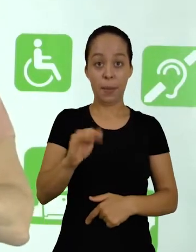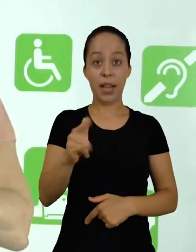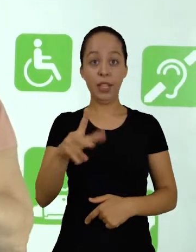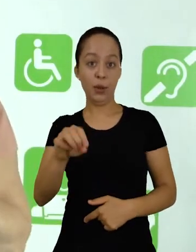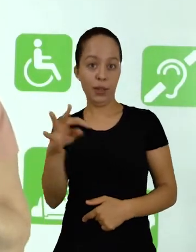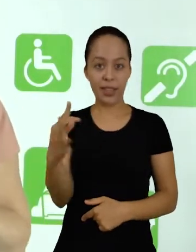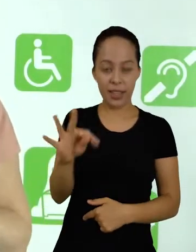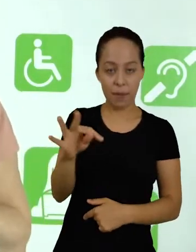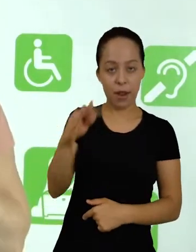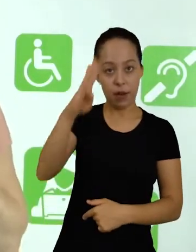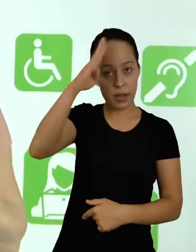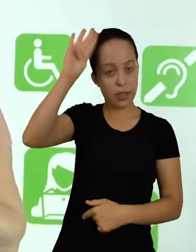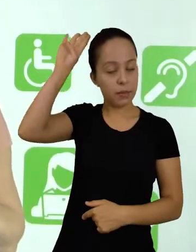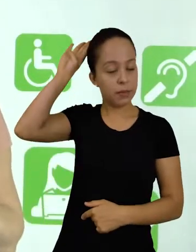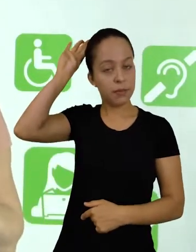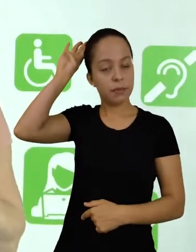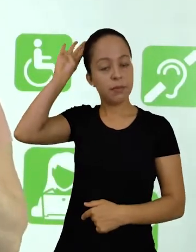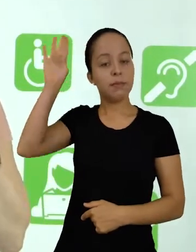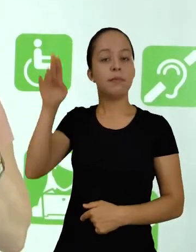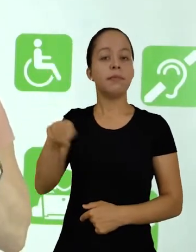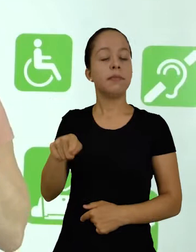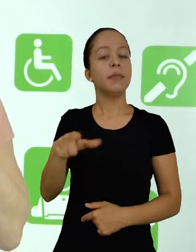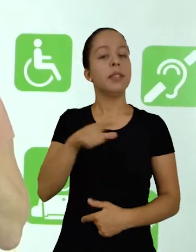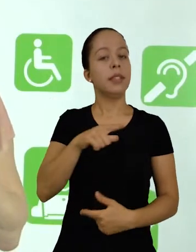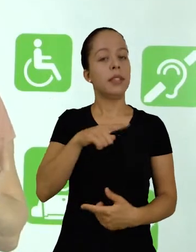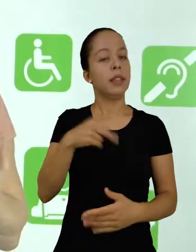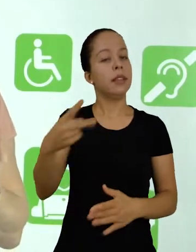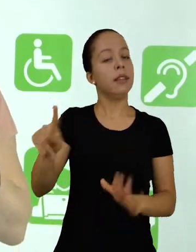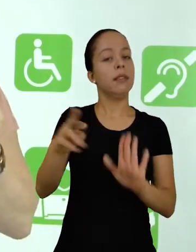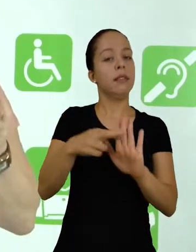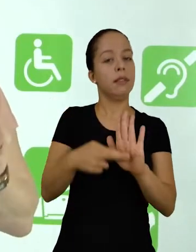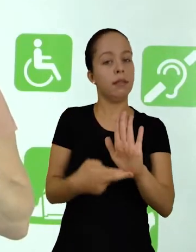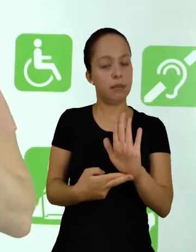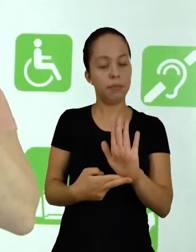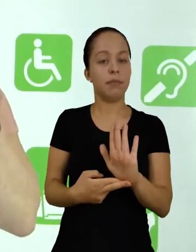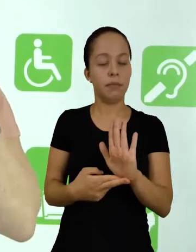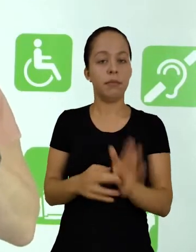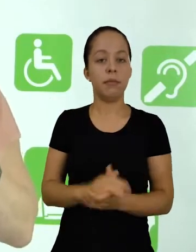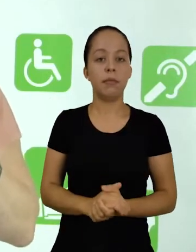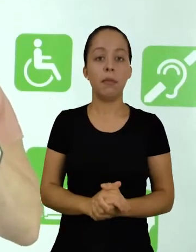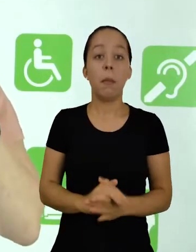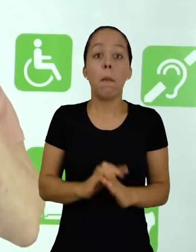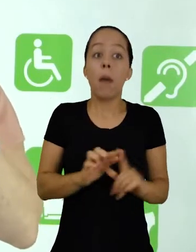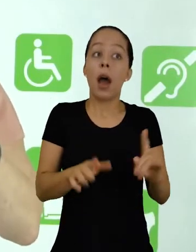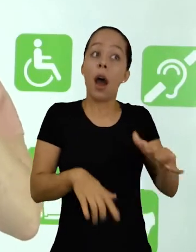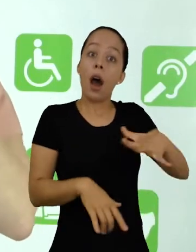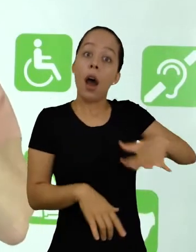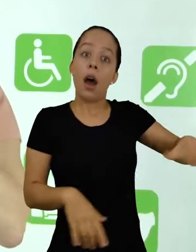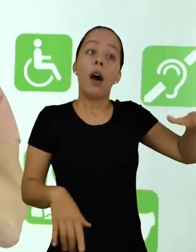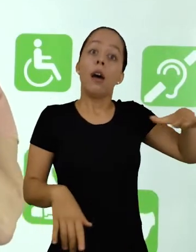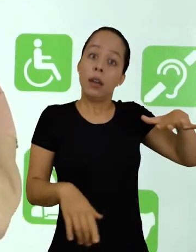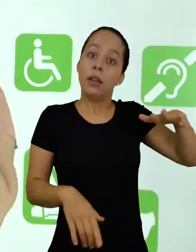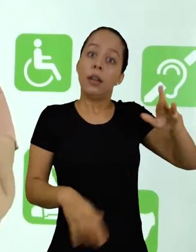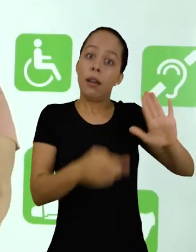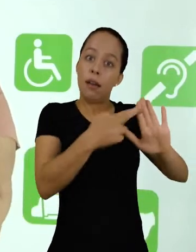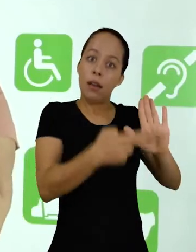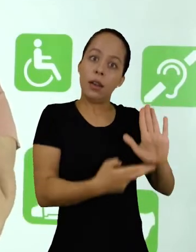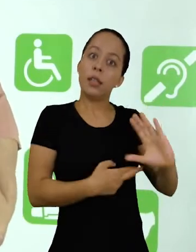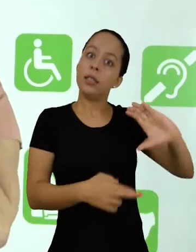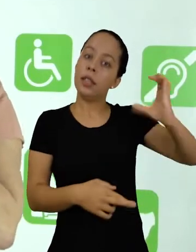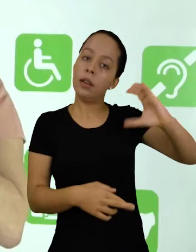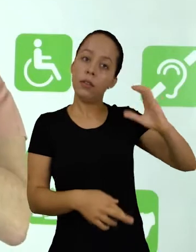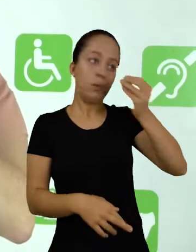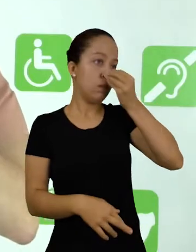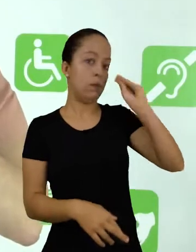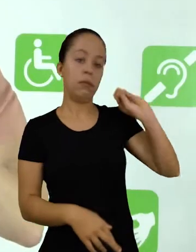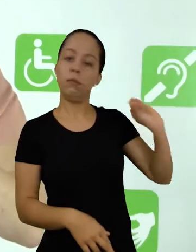acadêmicos, ele tem características próprias, sem abandonar a maior parte dos critérios de cientificidade,